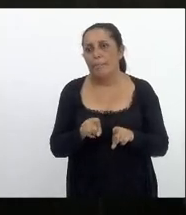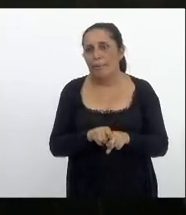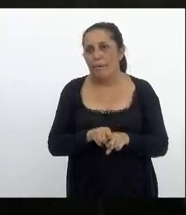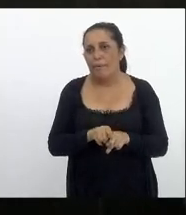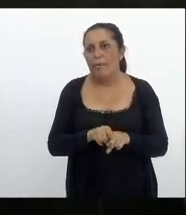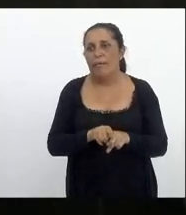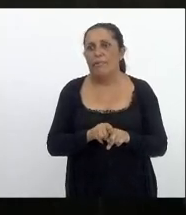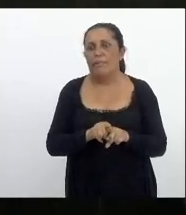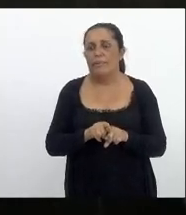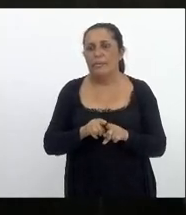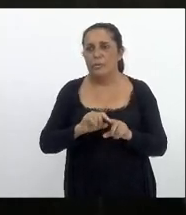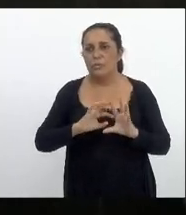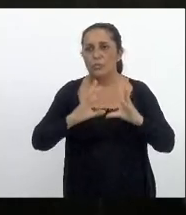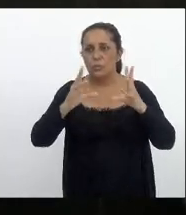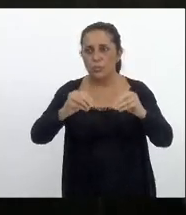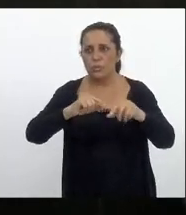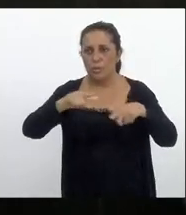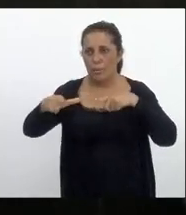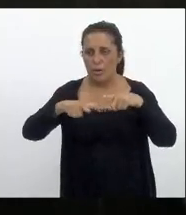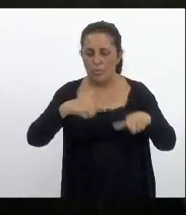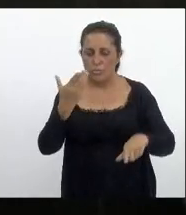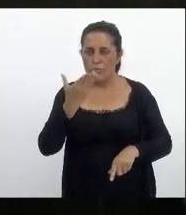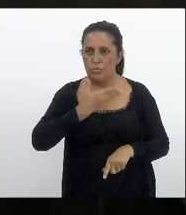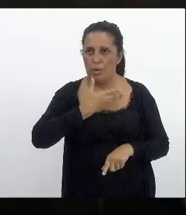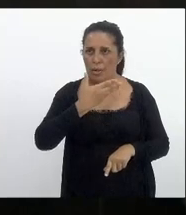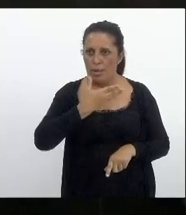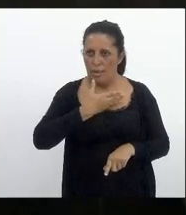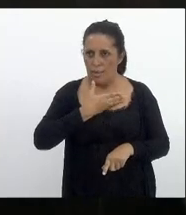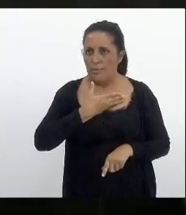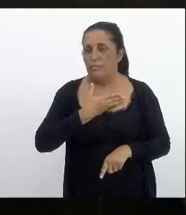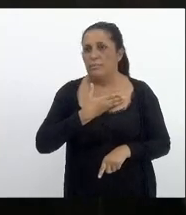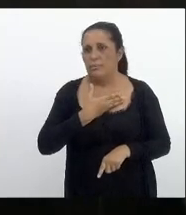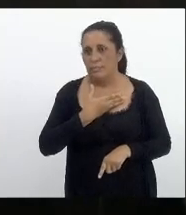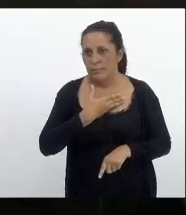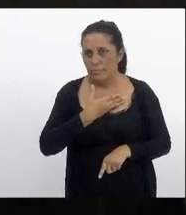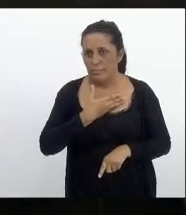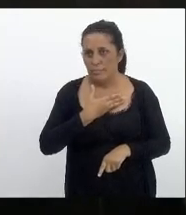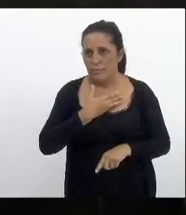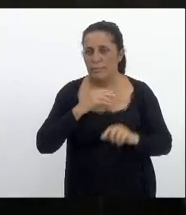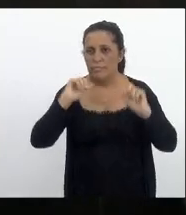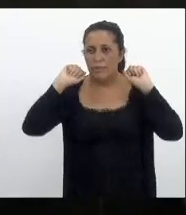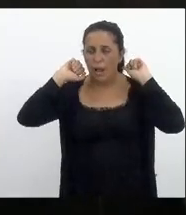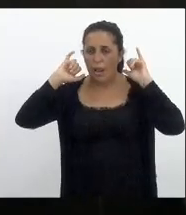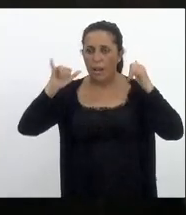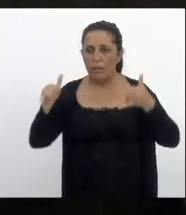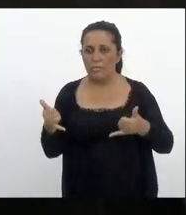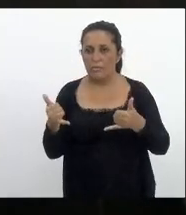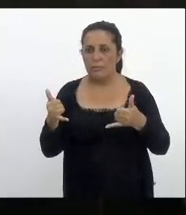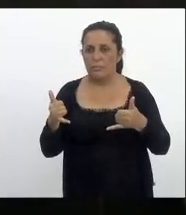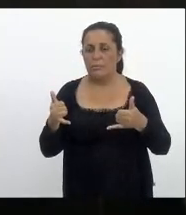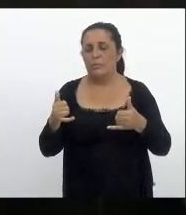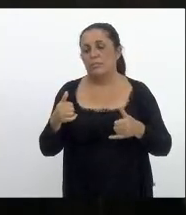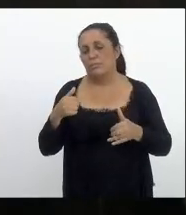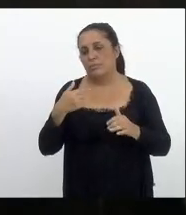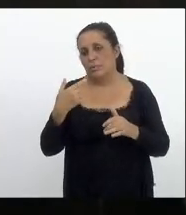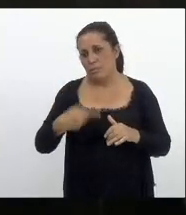plenárias e trabalhadoras e trabalhadores colegas da Assembleia Legislativa do Estado do Rio de Janeiro